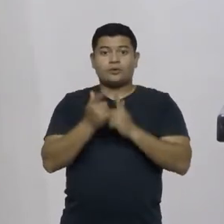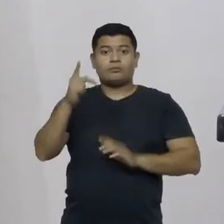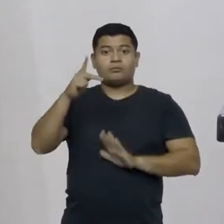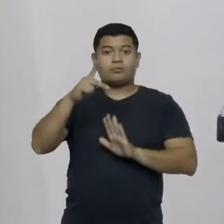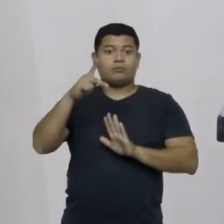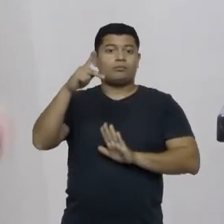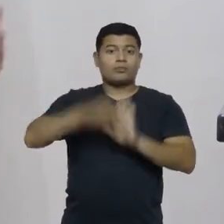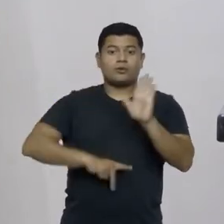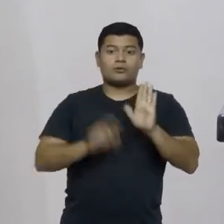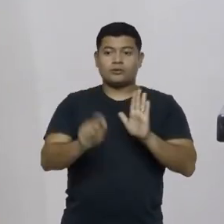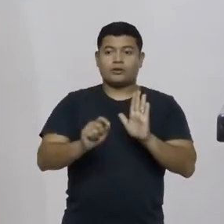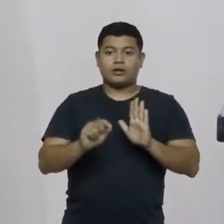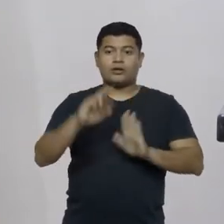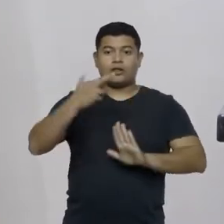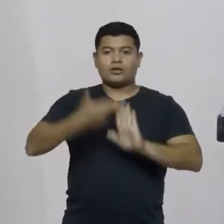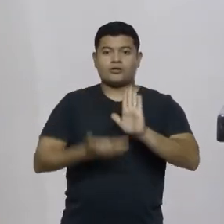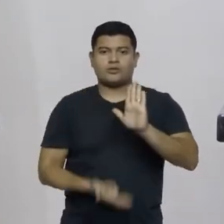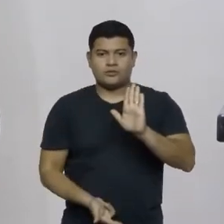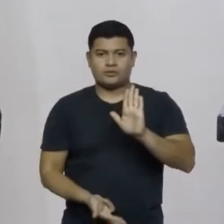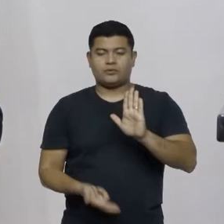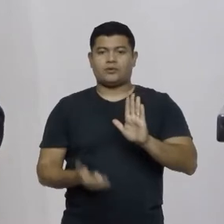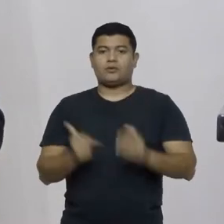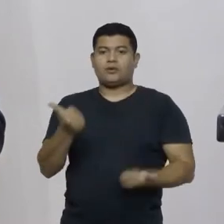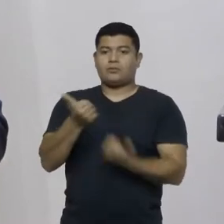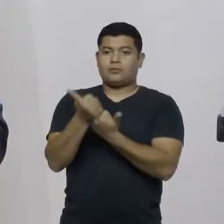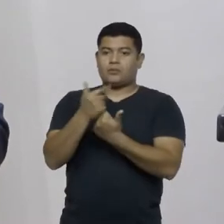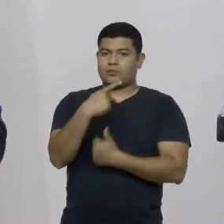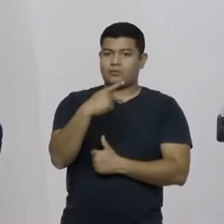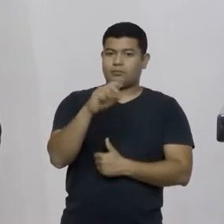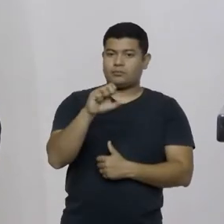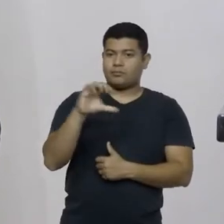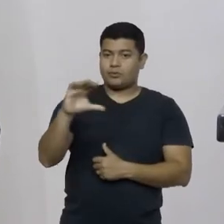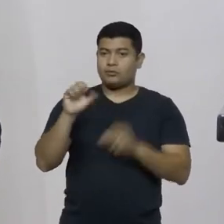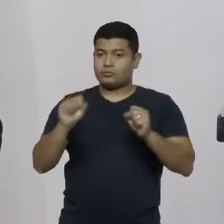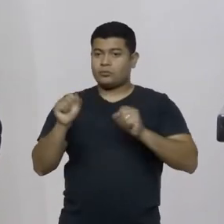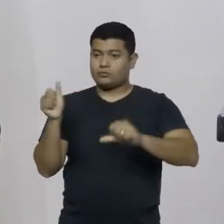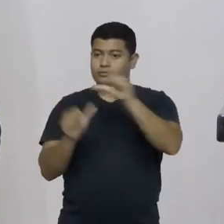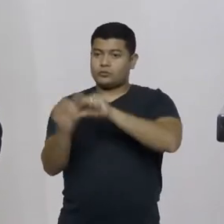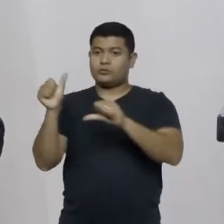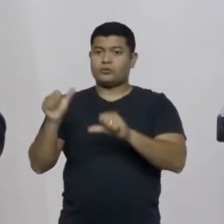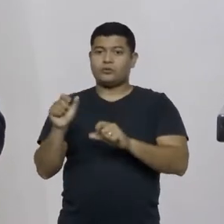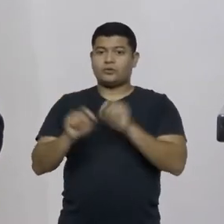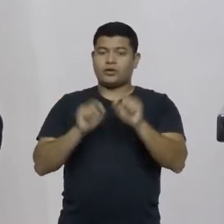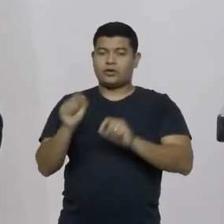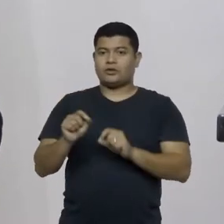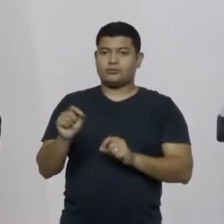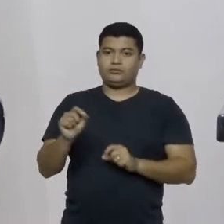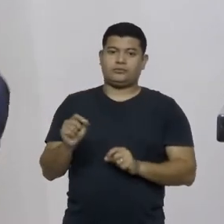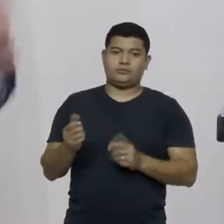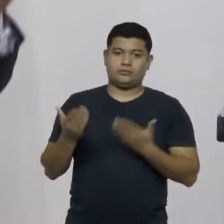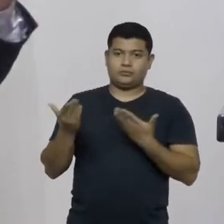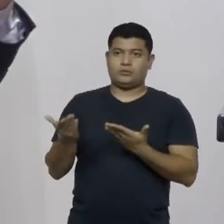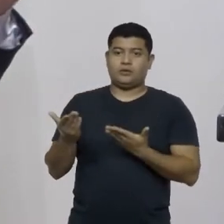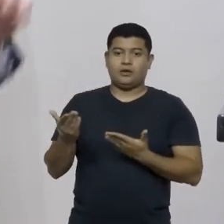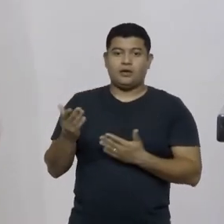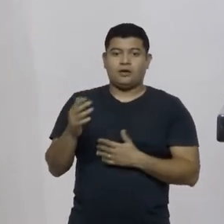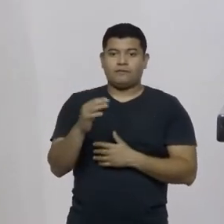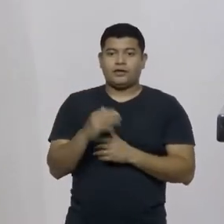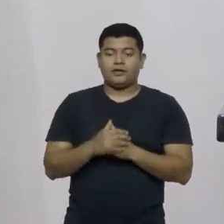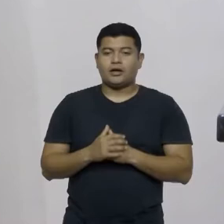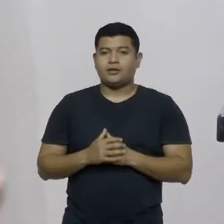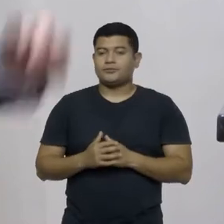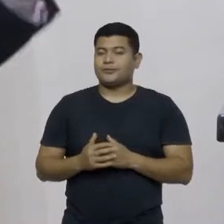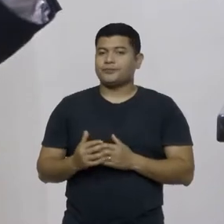para apoiar uma PEC que pode mudar o nosso federalismo pode mudar o nosso